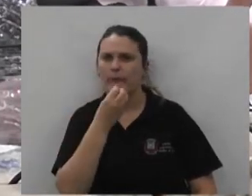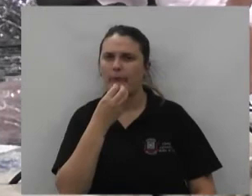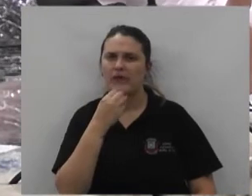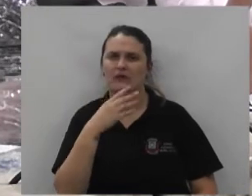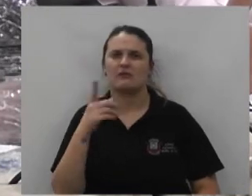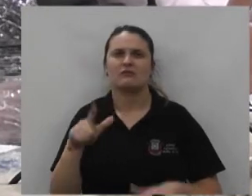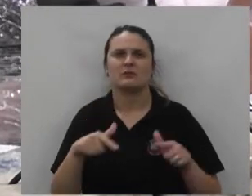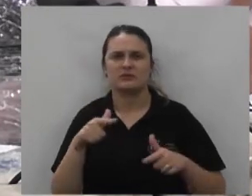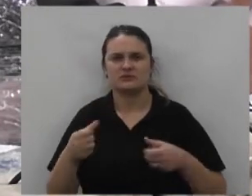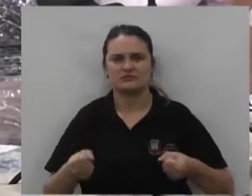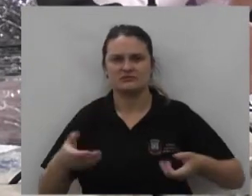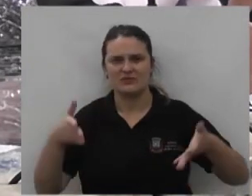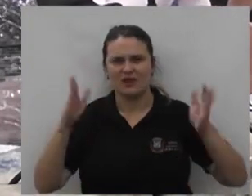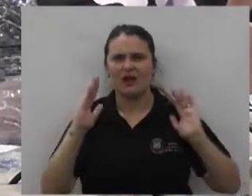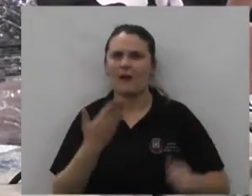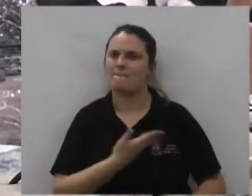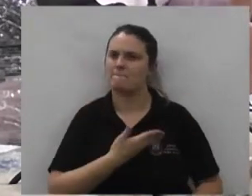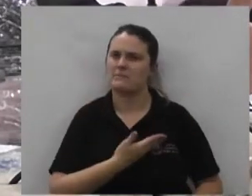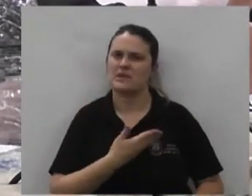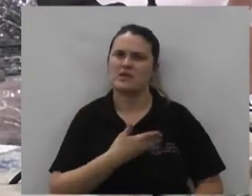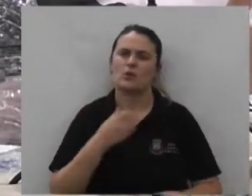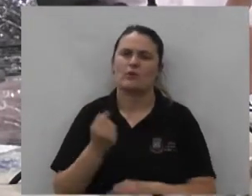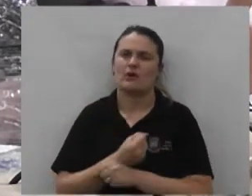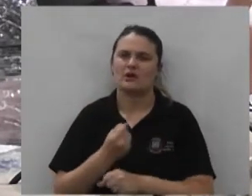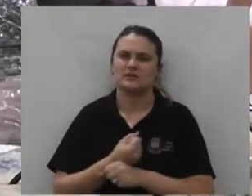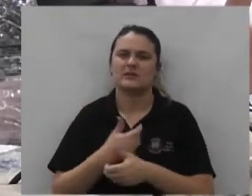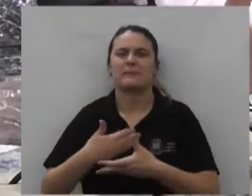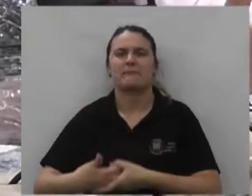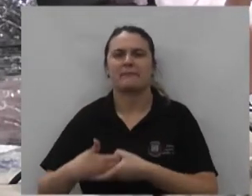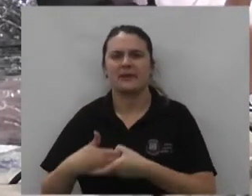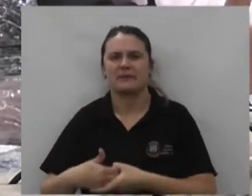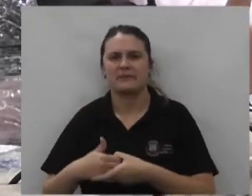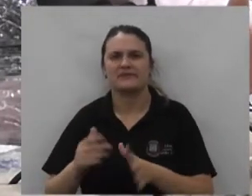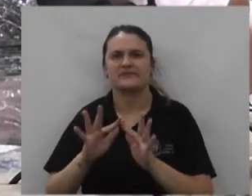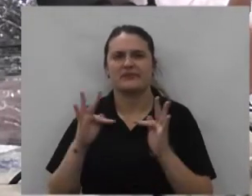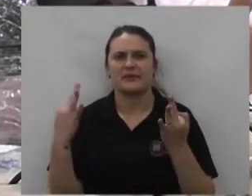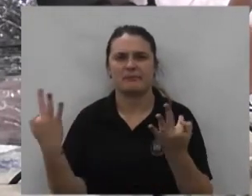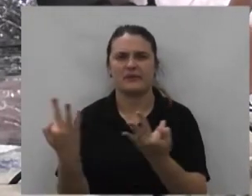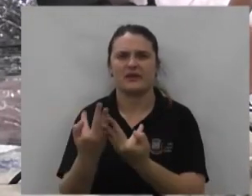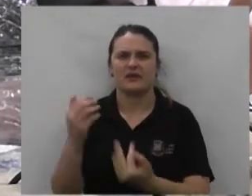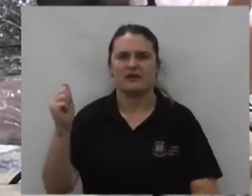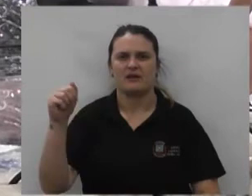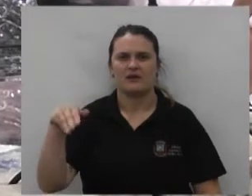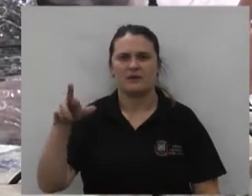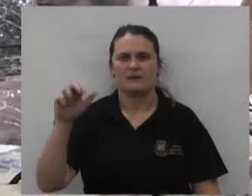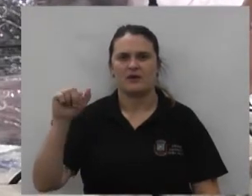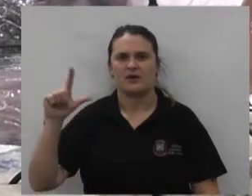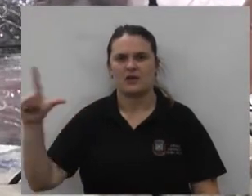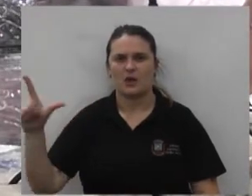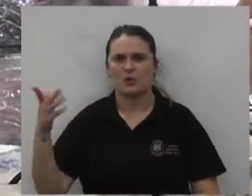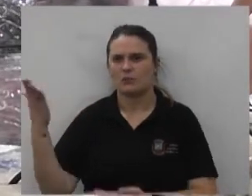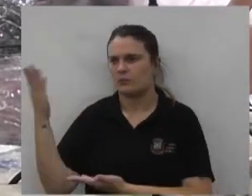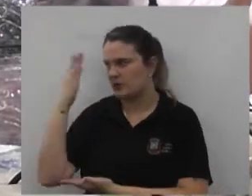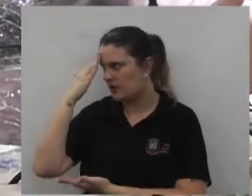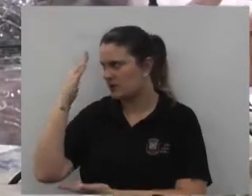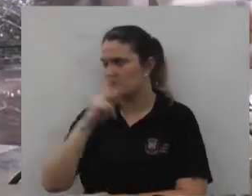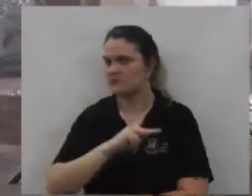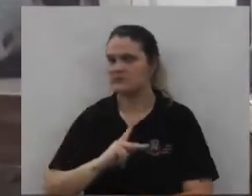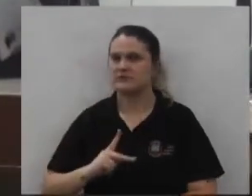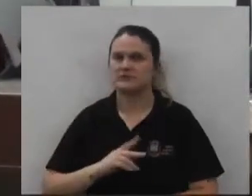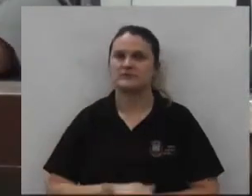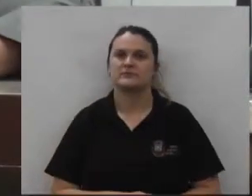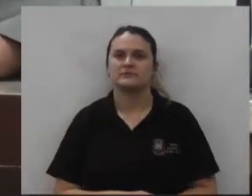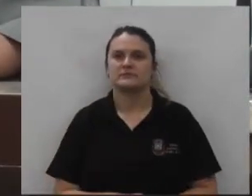cidade um caminhoneiro um colegão de muitos e muitos anos então parabéns a toda a família Amaral pela sua justa homenagem seria isso senhor presidente